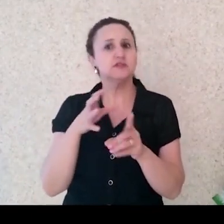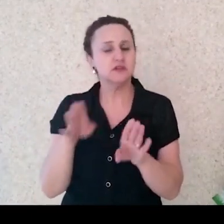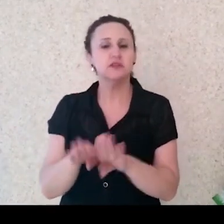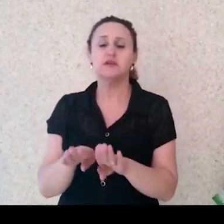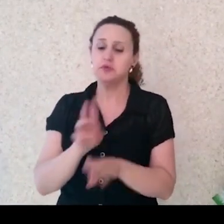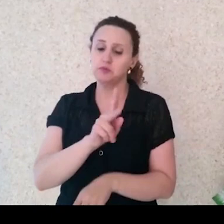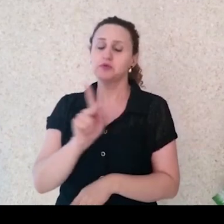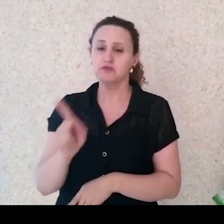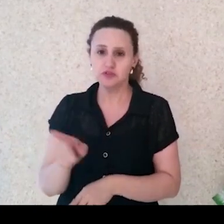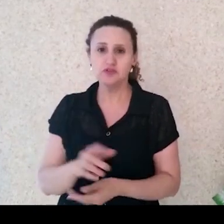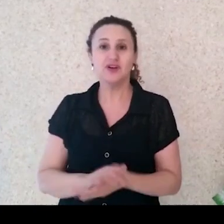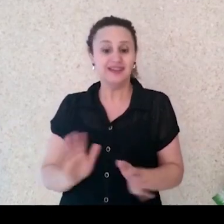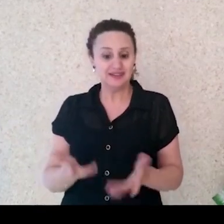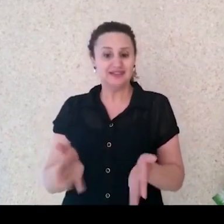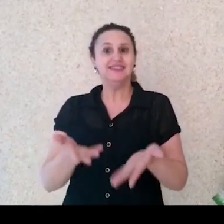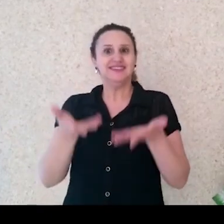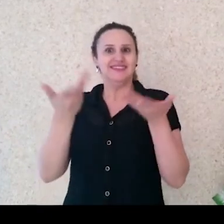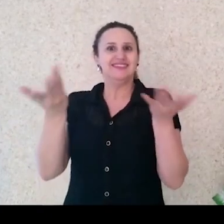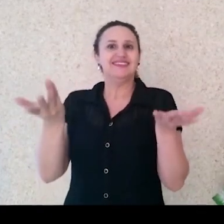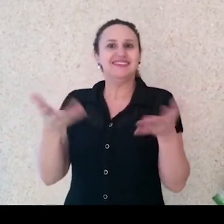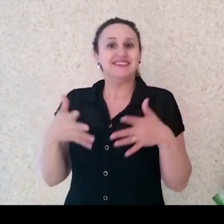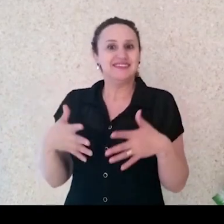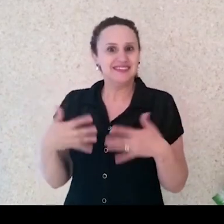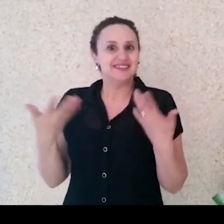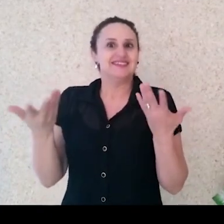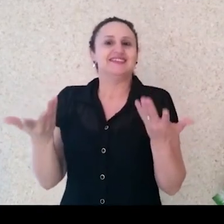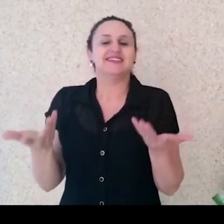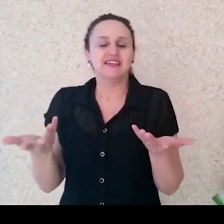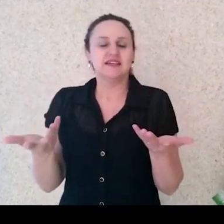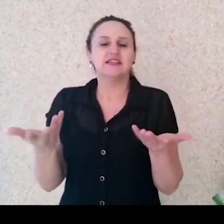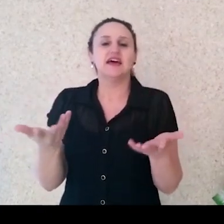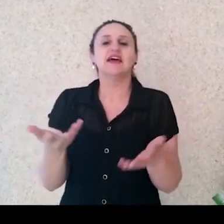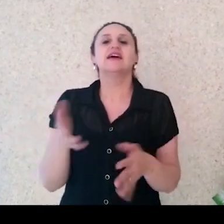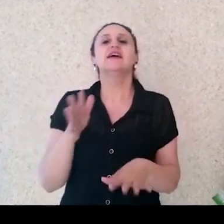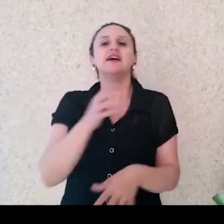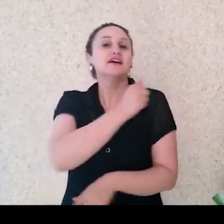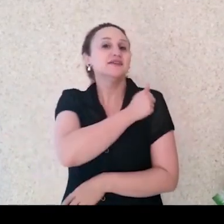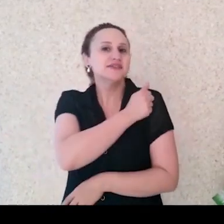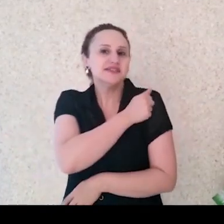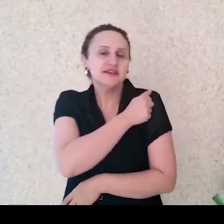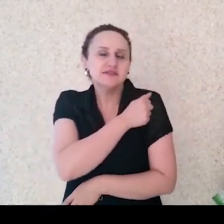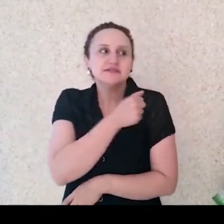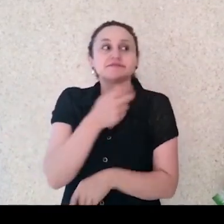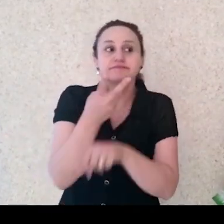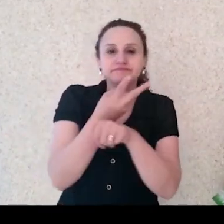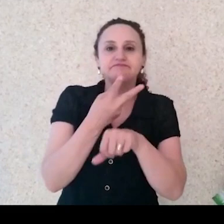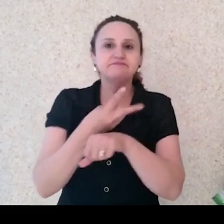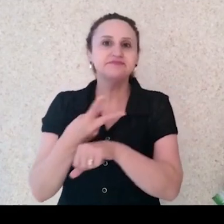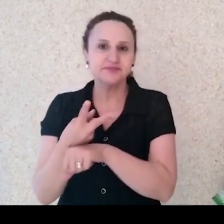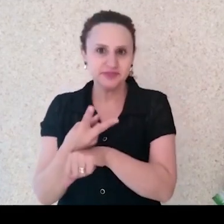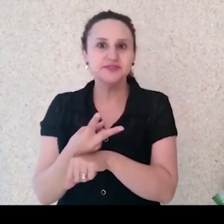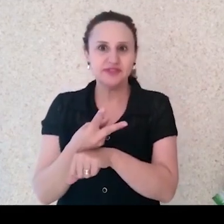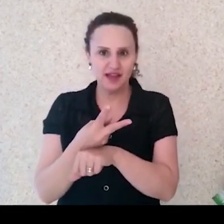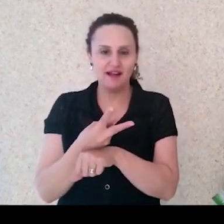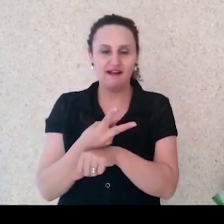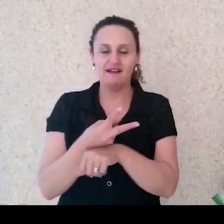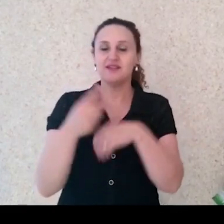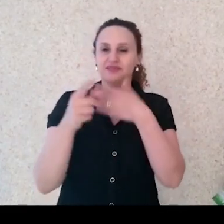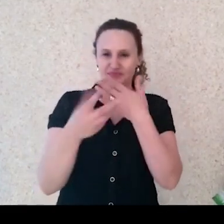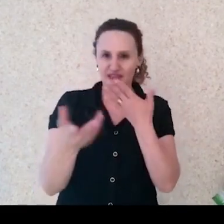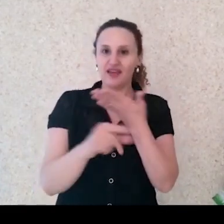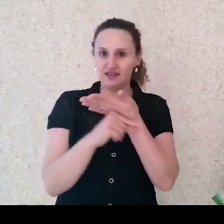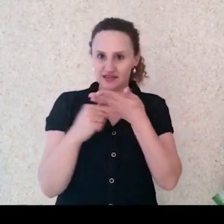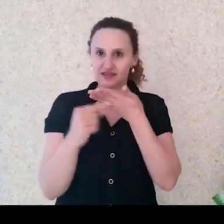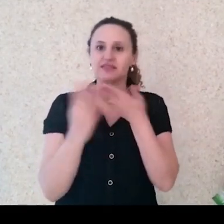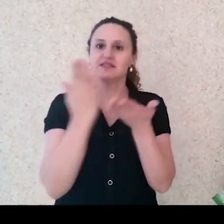professor fala com entusiasmo na sala de aula, geralmente leva alguns alunos a buscarem, né, essas obras. E o que é